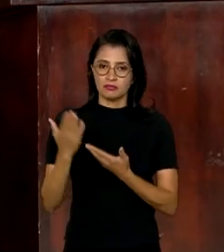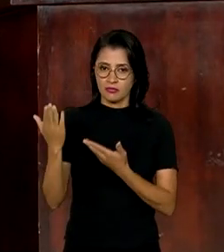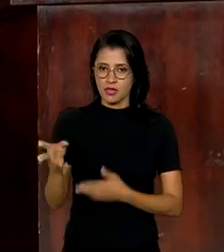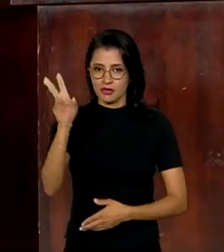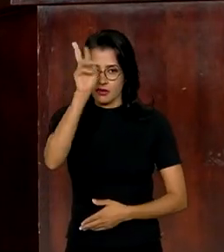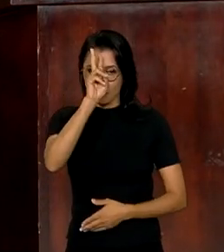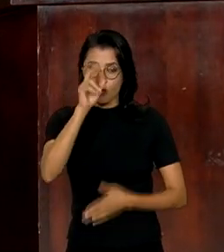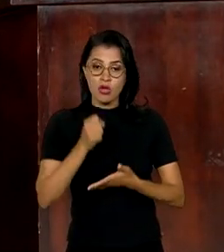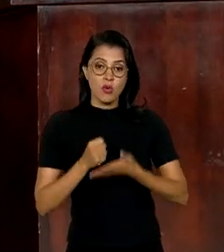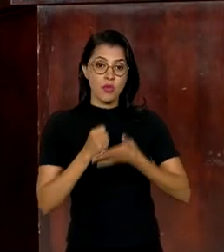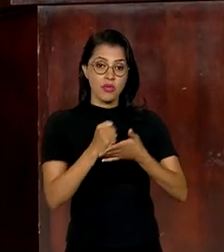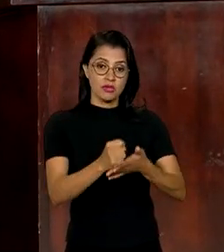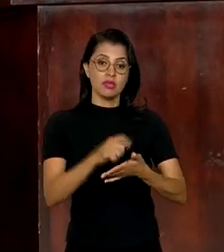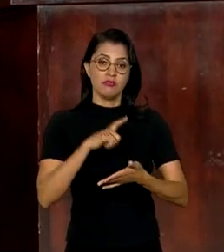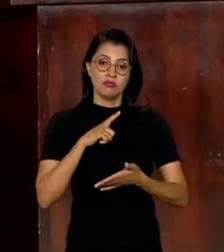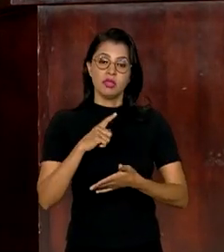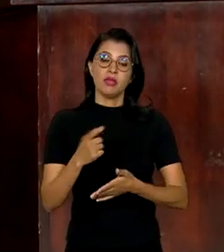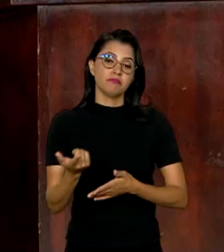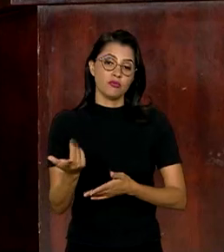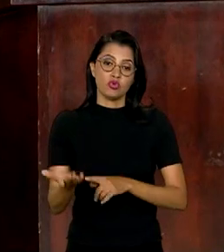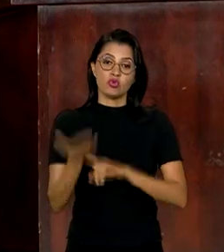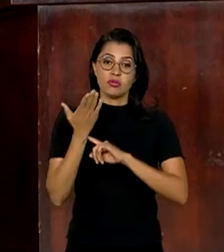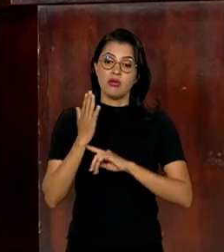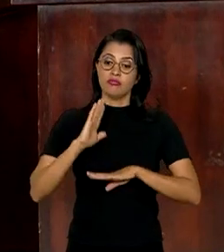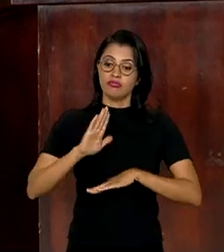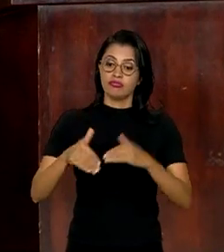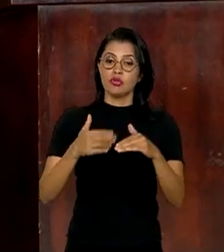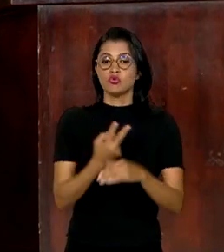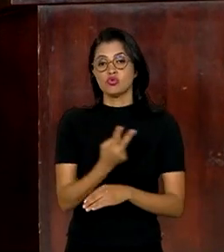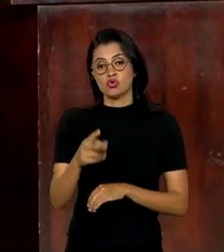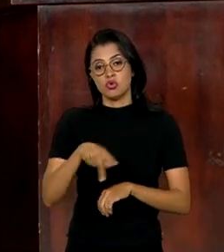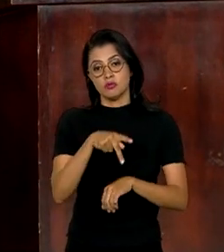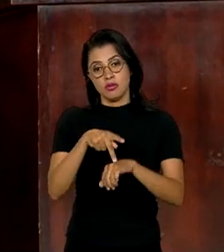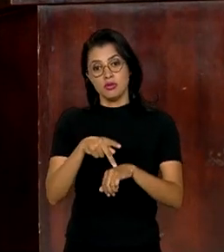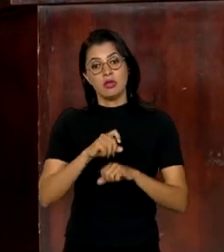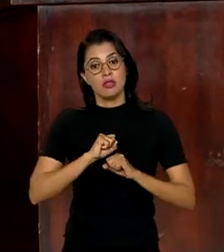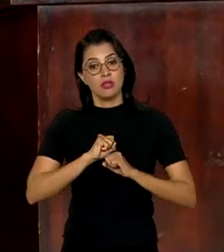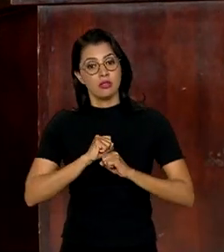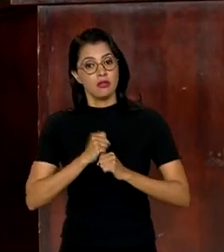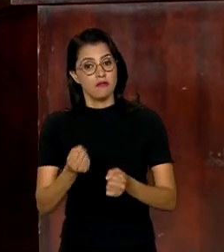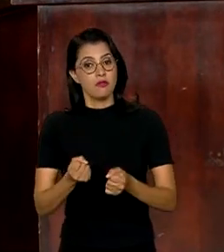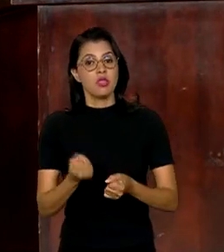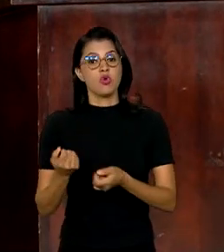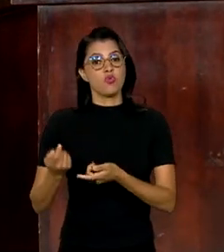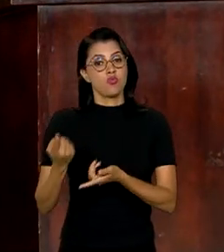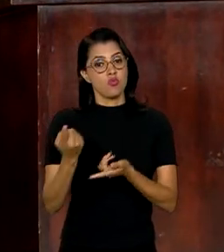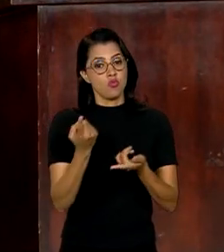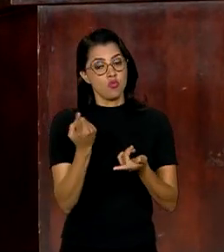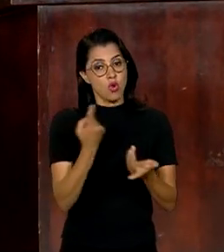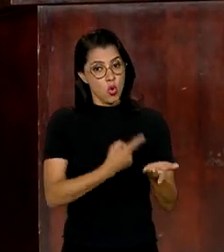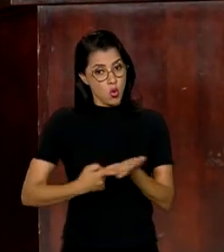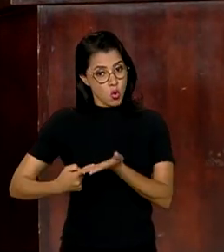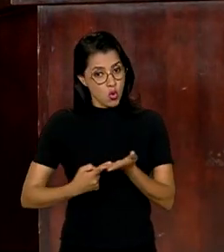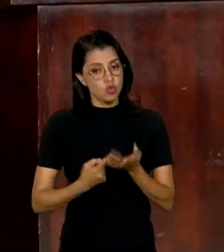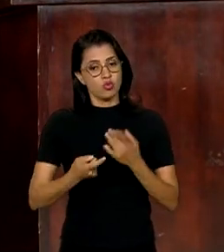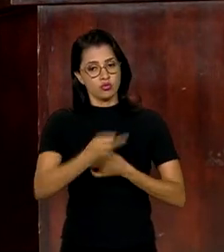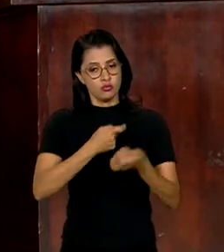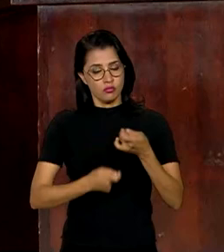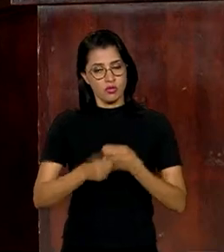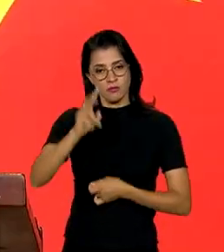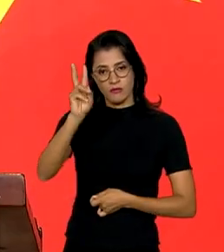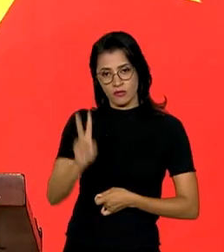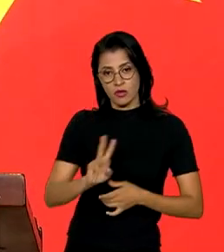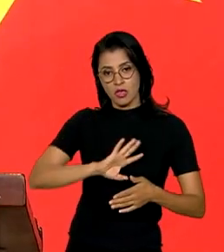que a cooperação tem auxiliado no crescimento dos dois países e defendeu um acordo econômico entre o Vietnã e o